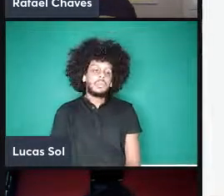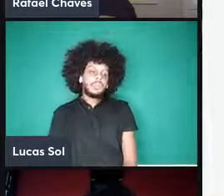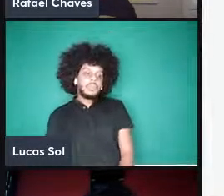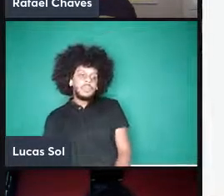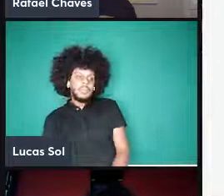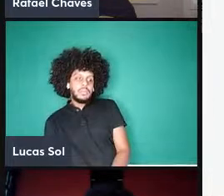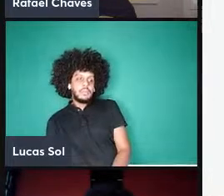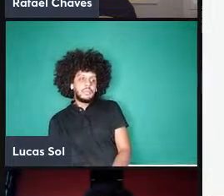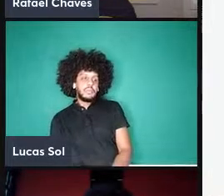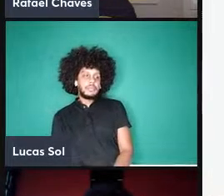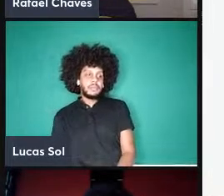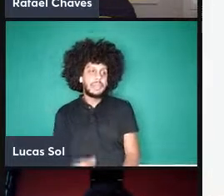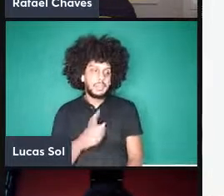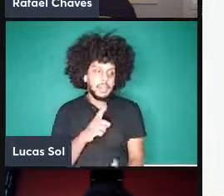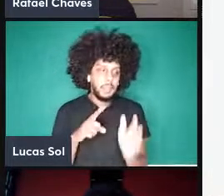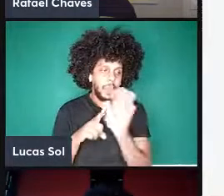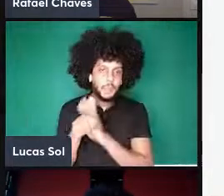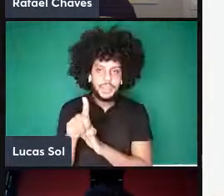perguntas